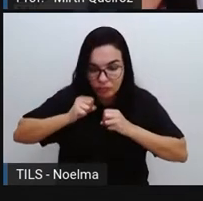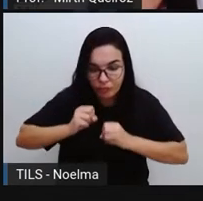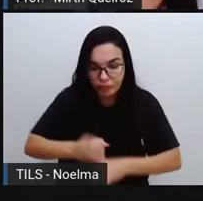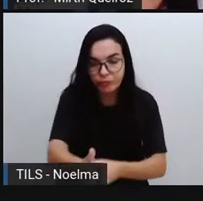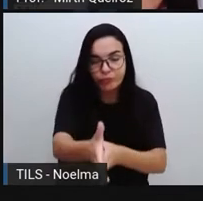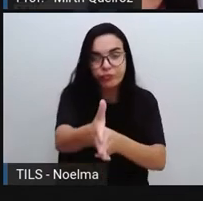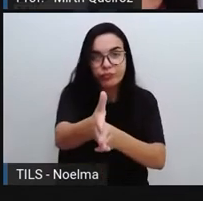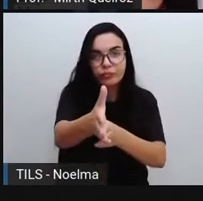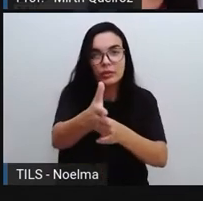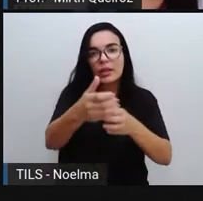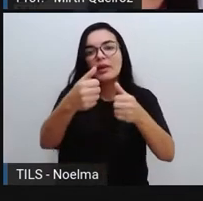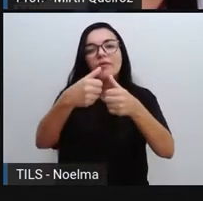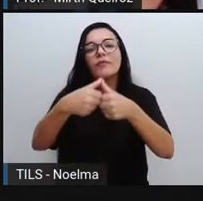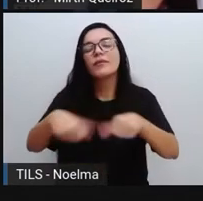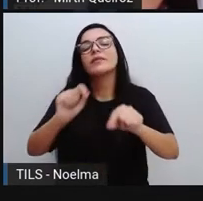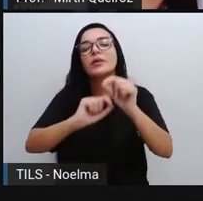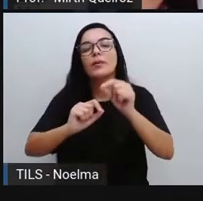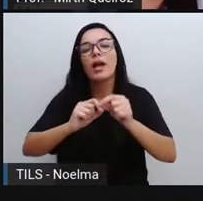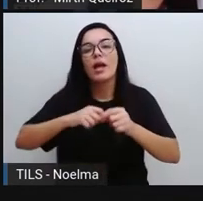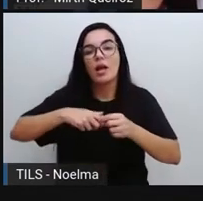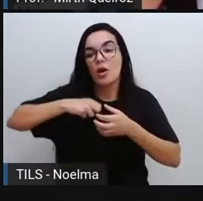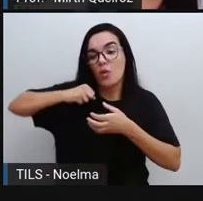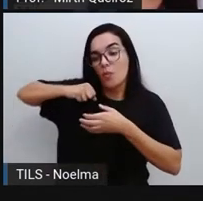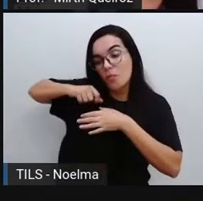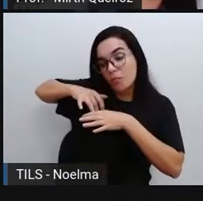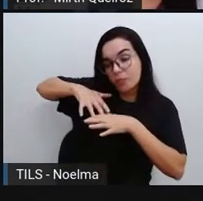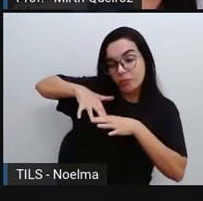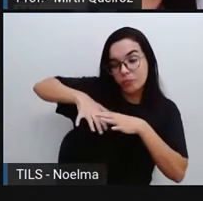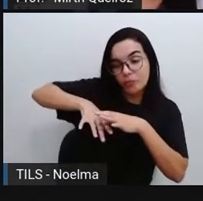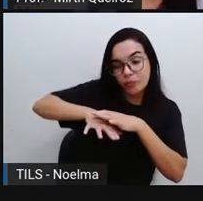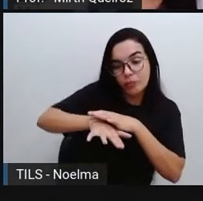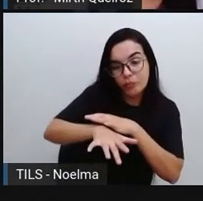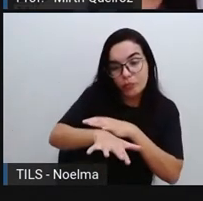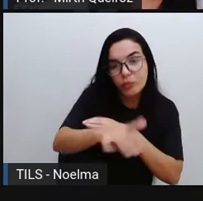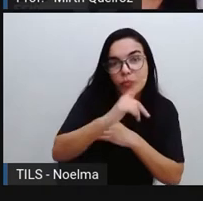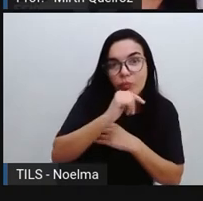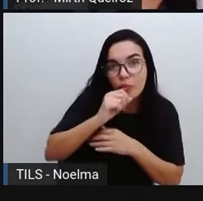Ela vai correr como se fosse um rio, certo?